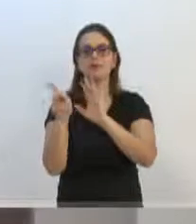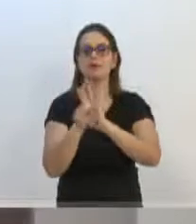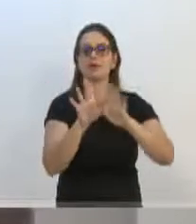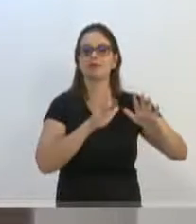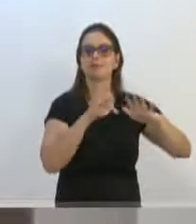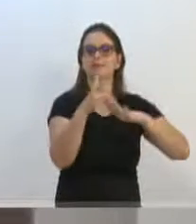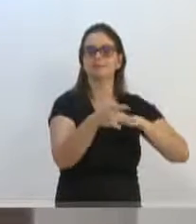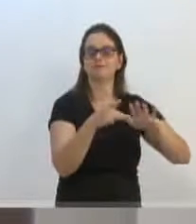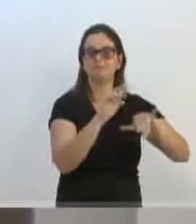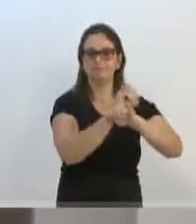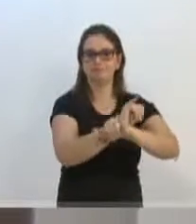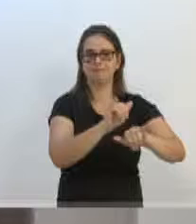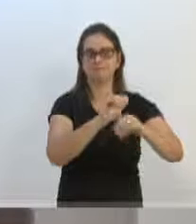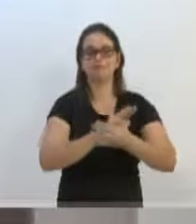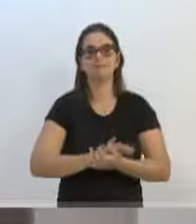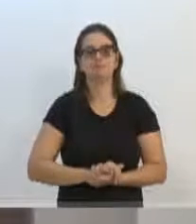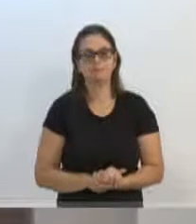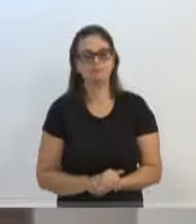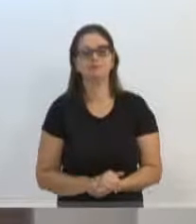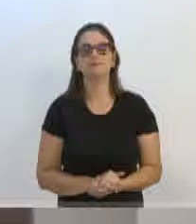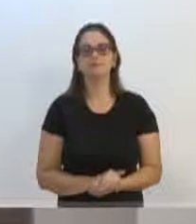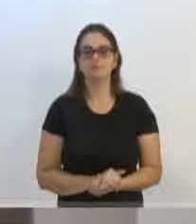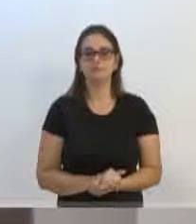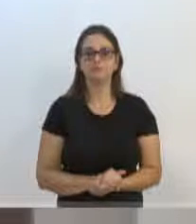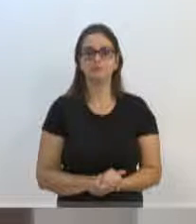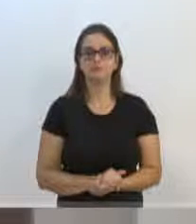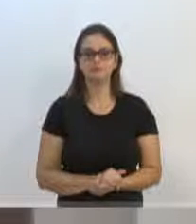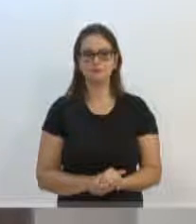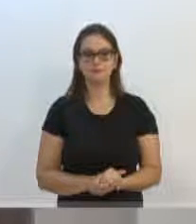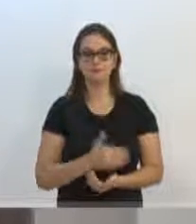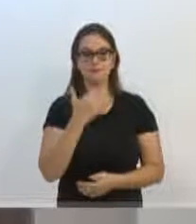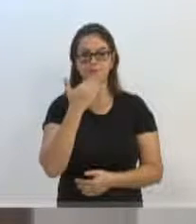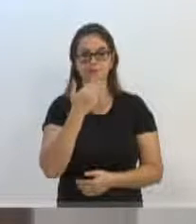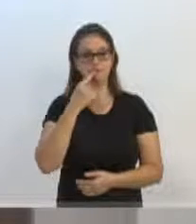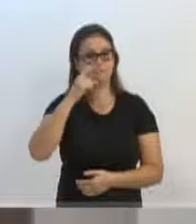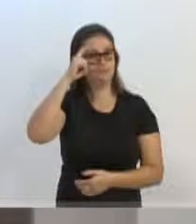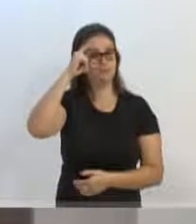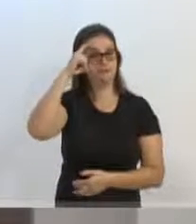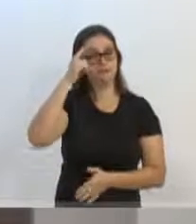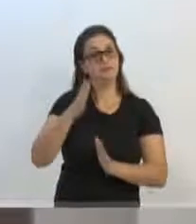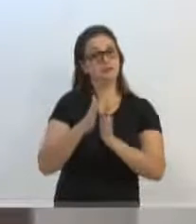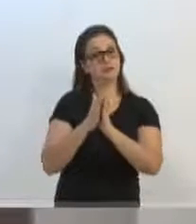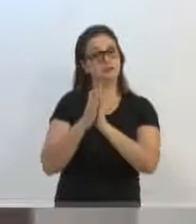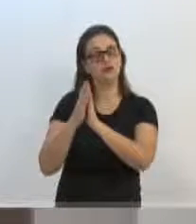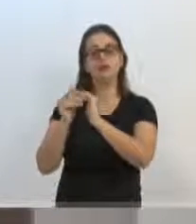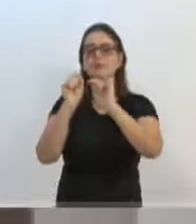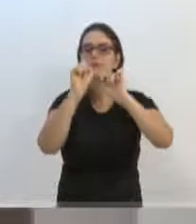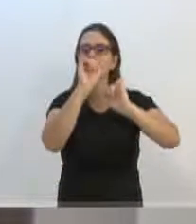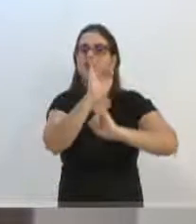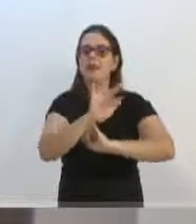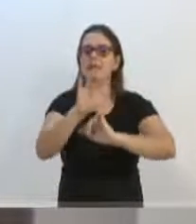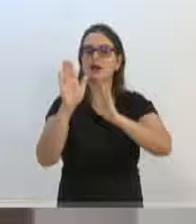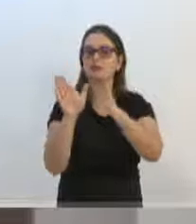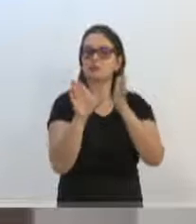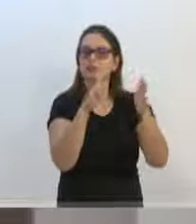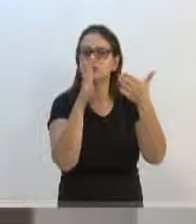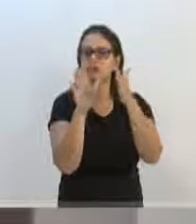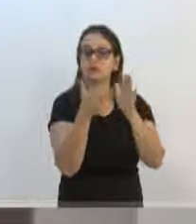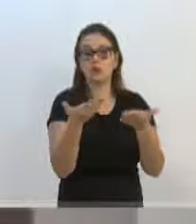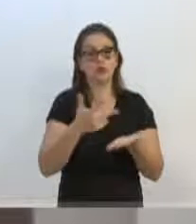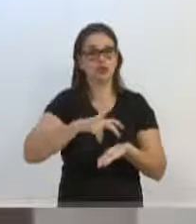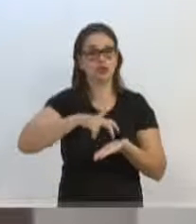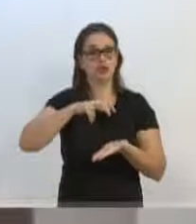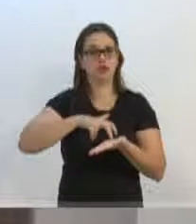comunicação dessa casa. Eu gostaria, primeiramente, de pedir ao Ari a gentileza de passar algumas imagens. Hoje, pela manhã, nós